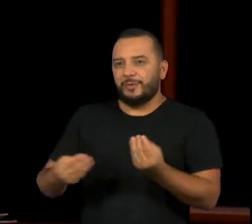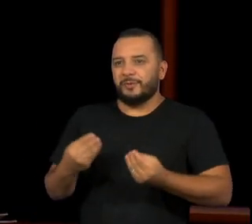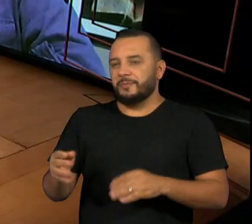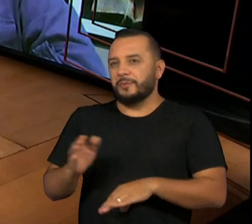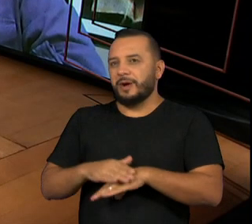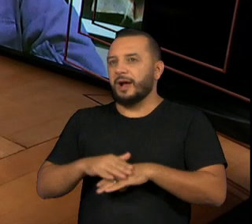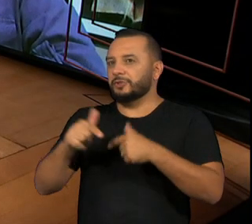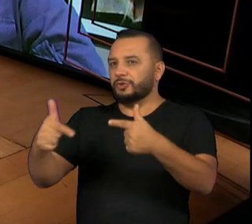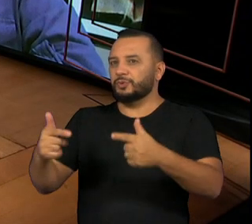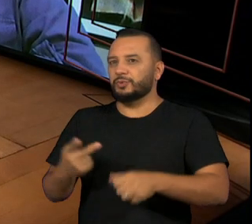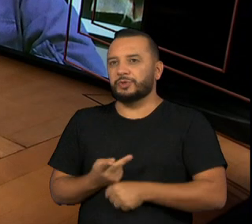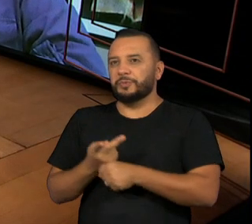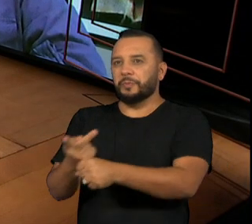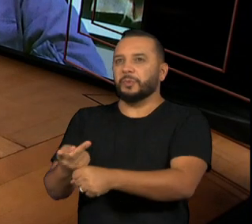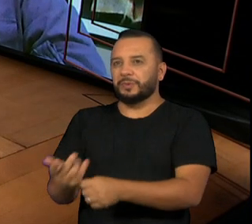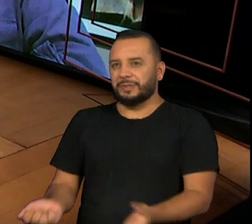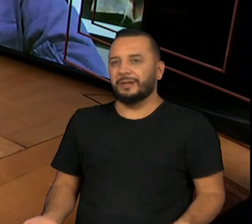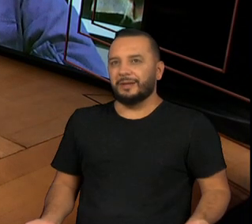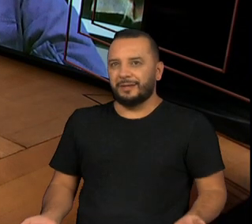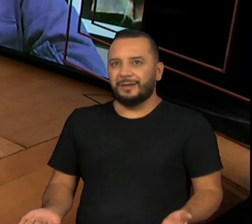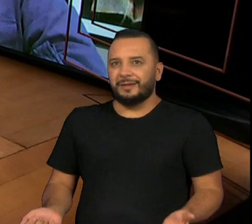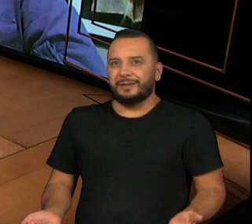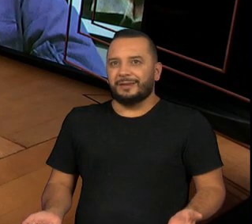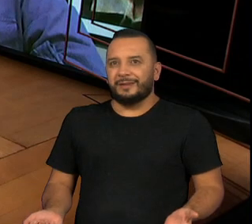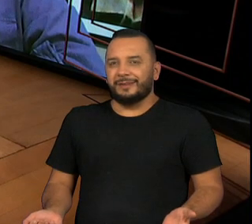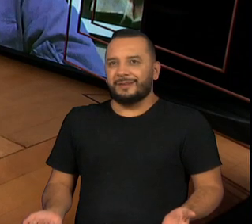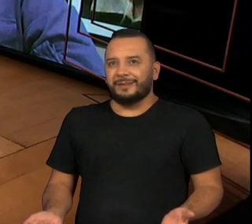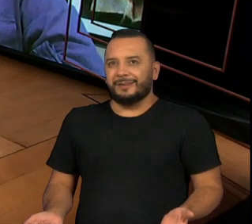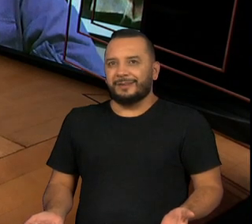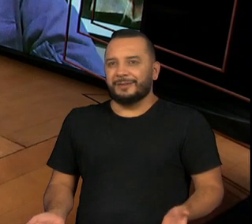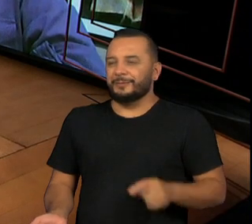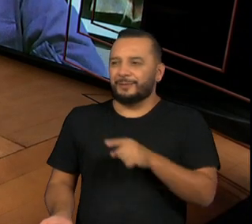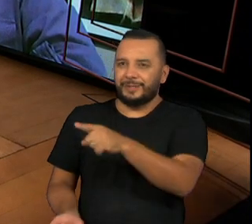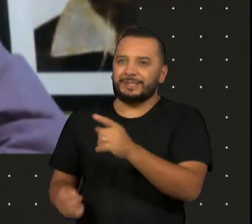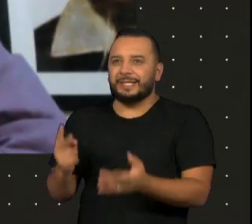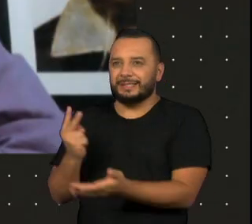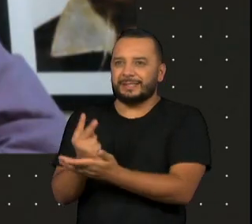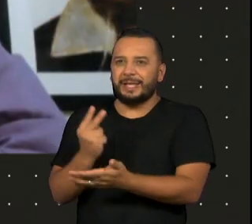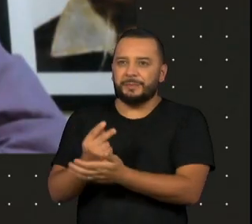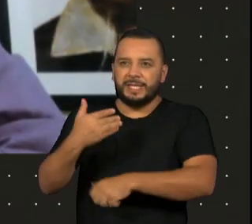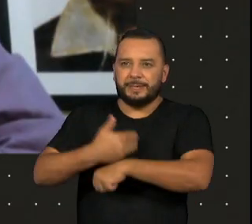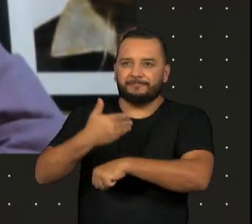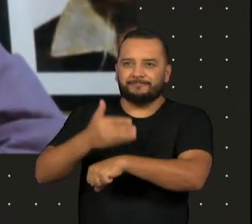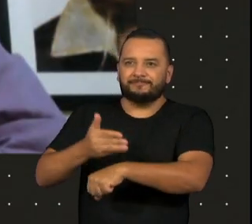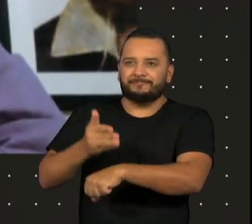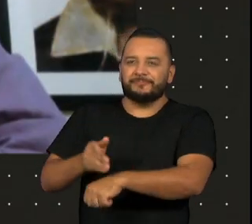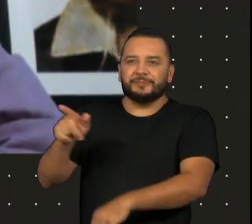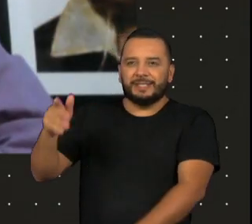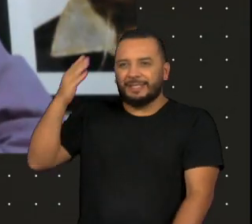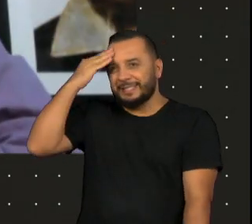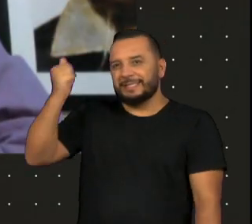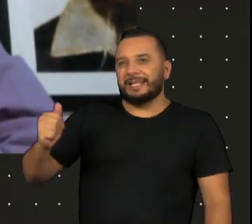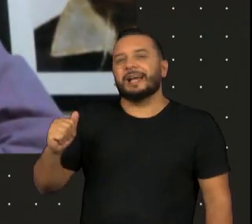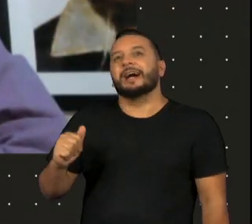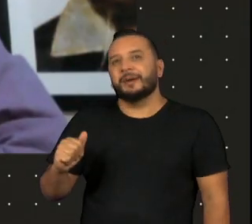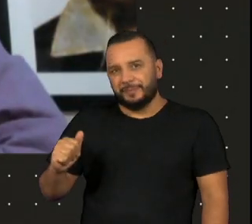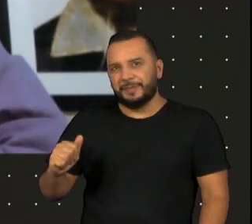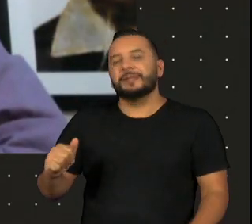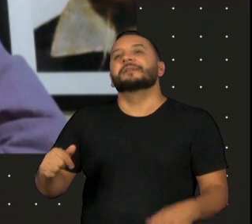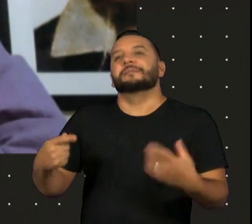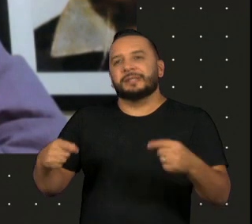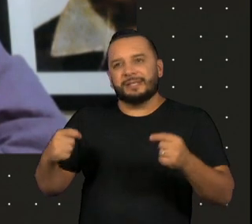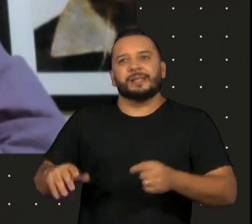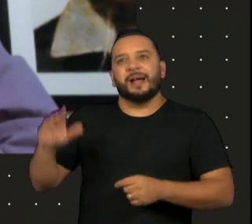busca, né? De você estar o tempo inteiro sabendo que ainda há muito por saber,